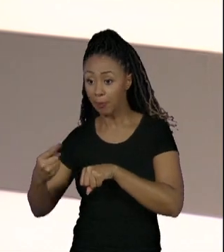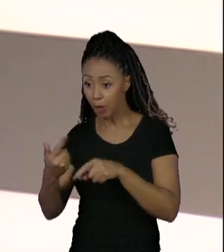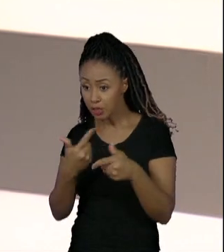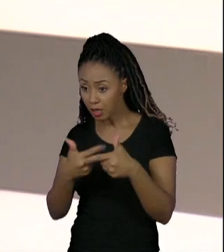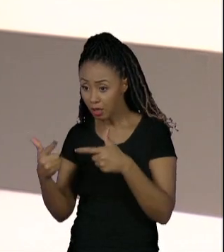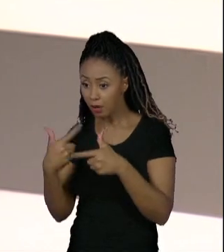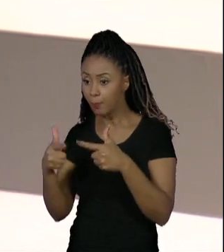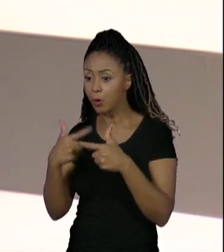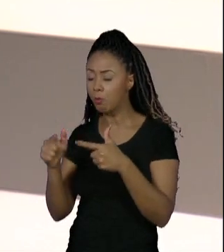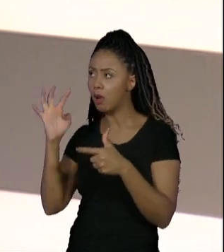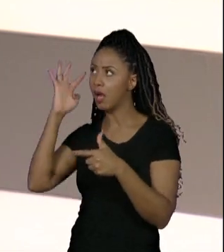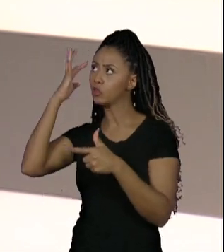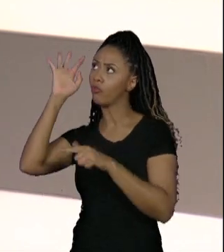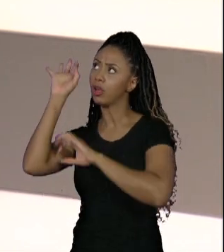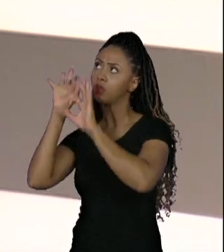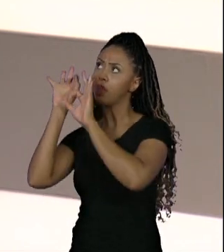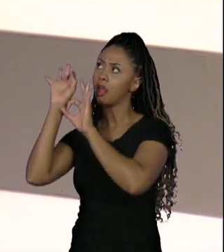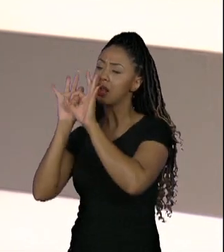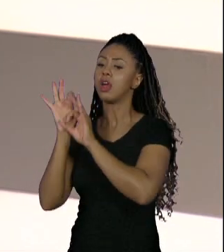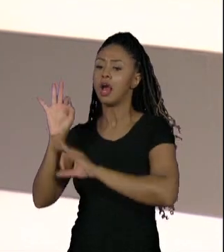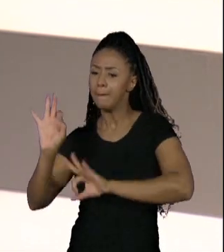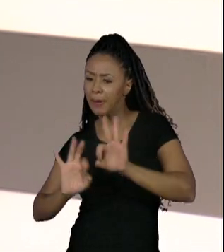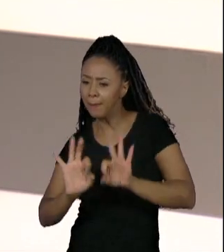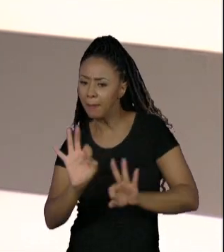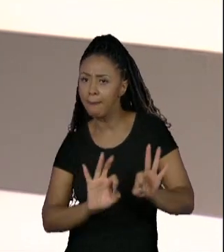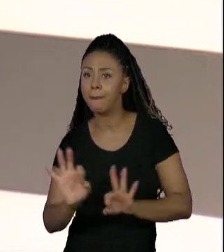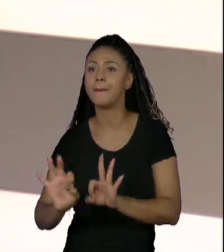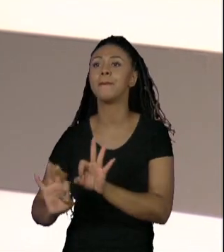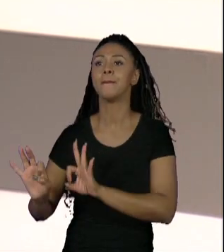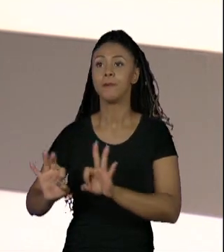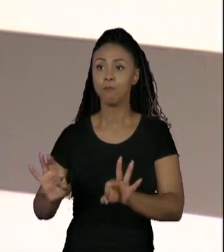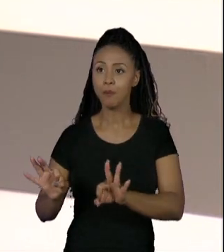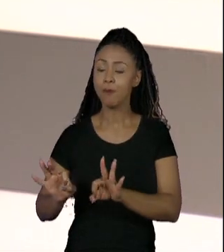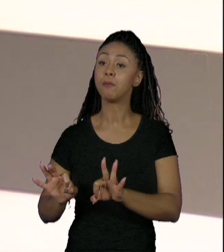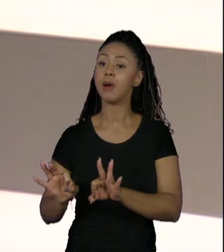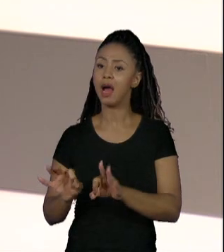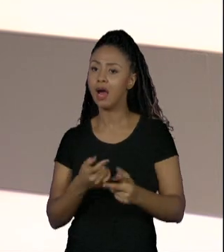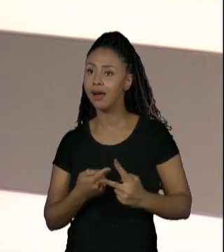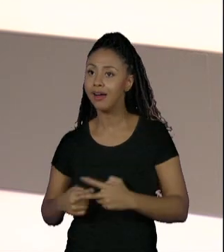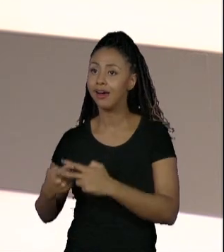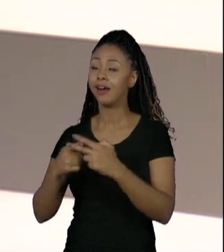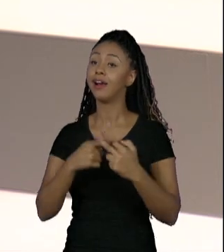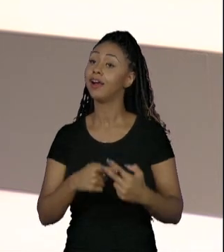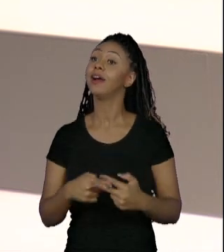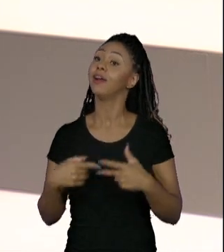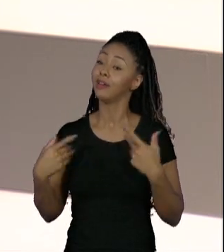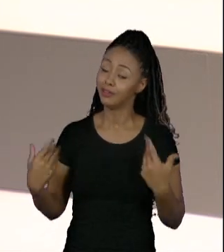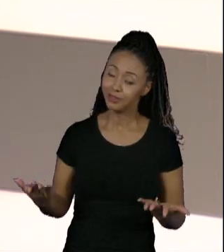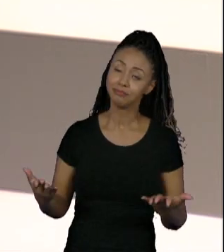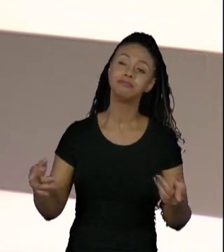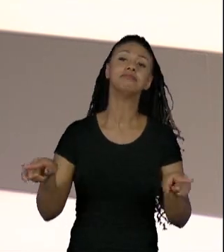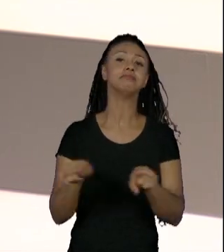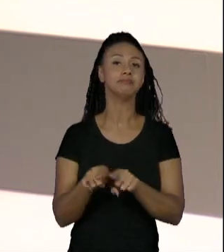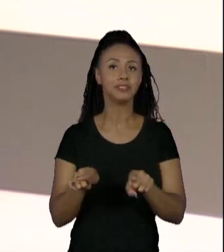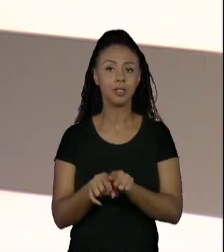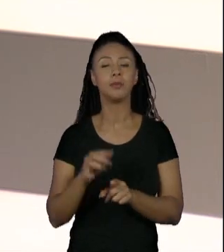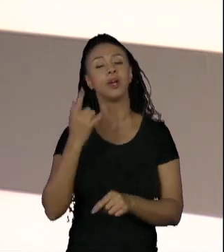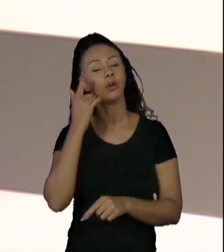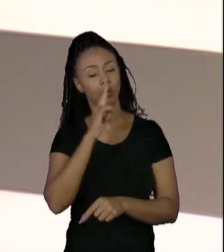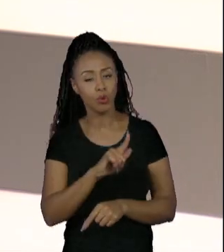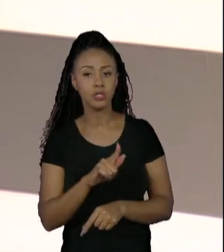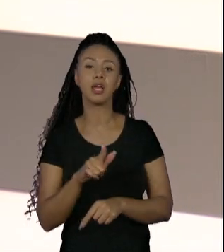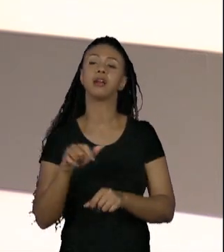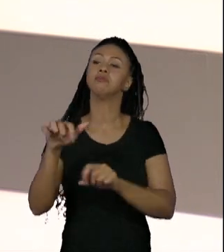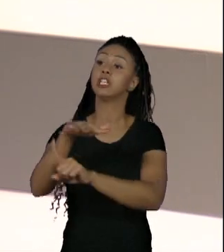pôr isso em prática, vão estar intervindo, né? E com isso eles vão estar também proporcionando ali na sociedade, na